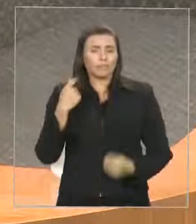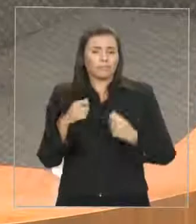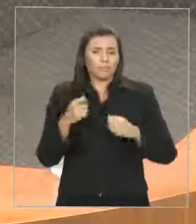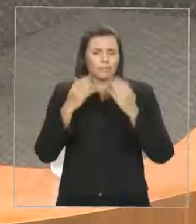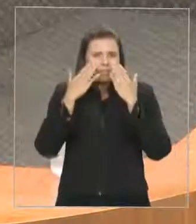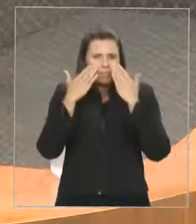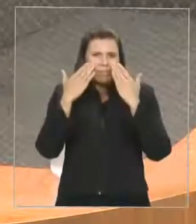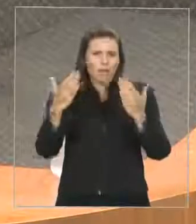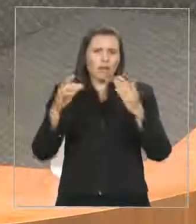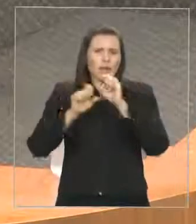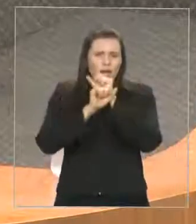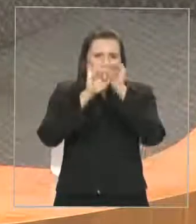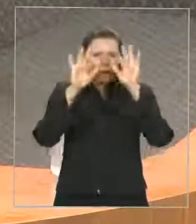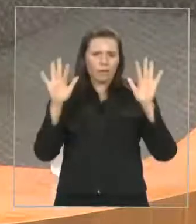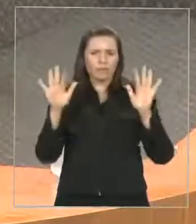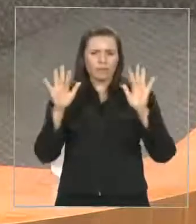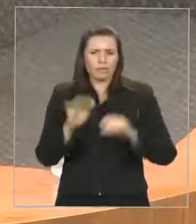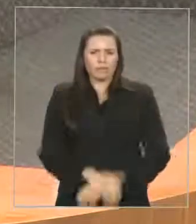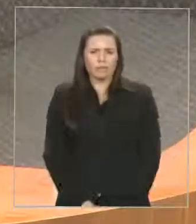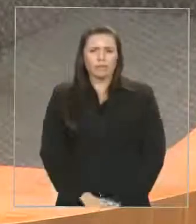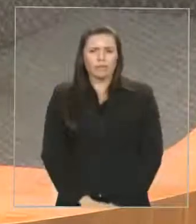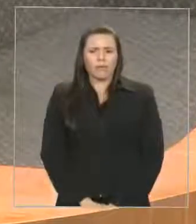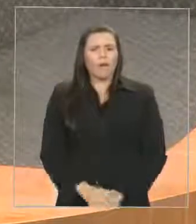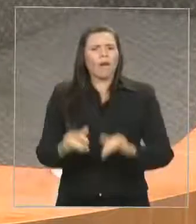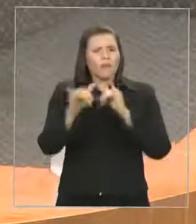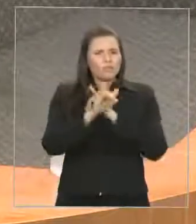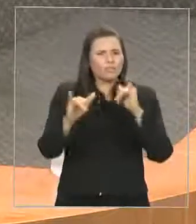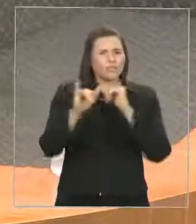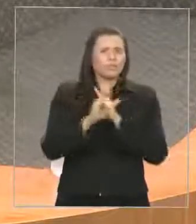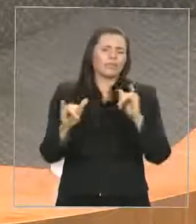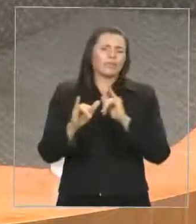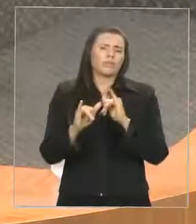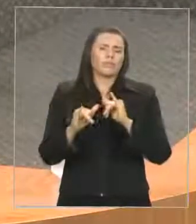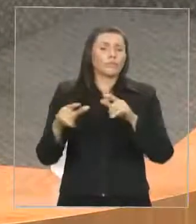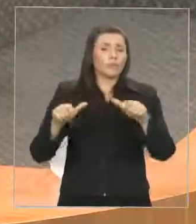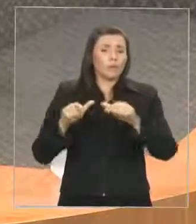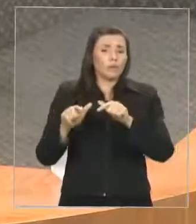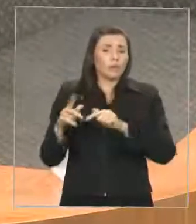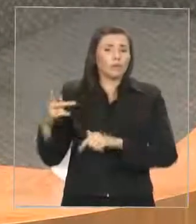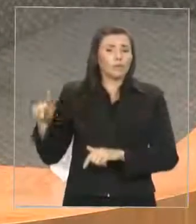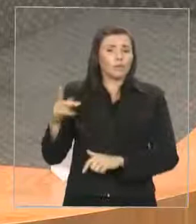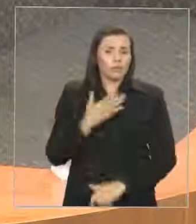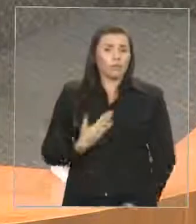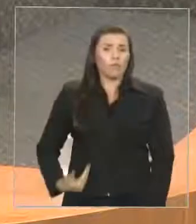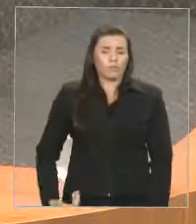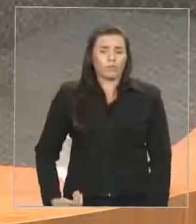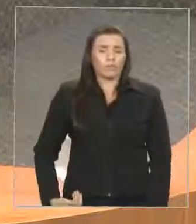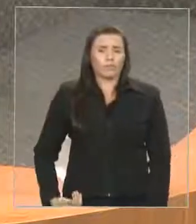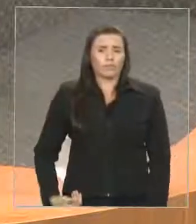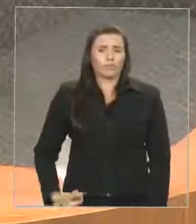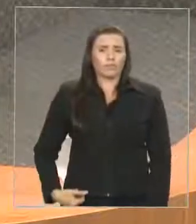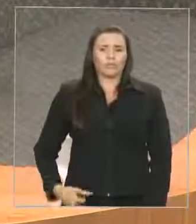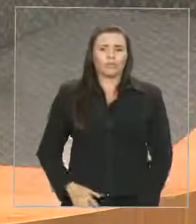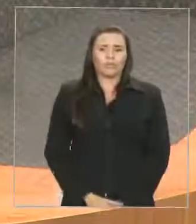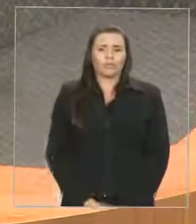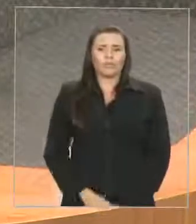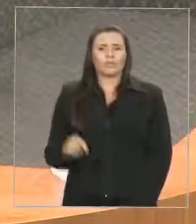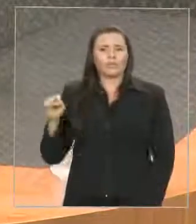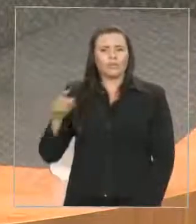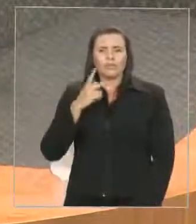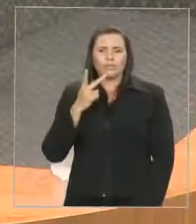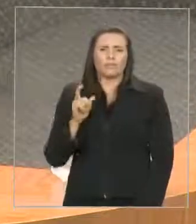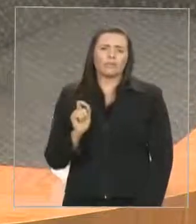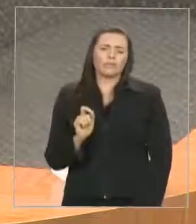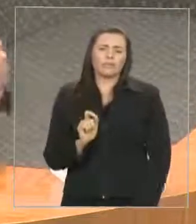divulgando as suas ações para a educação. O vereador Flavio Gino, que até então, diz que o carro-chefe da sua